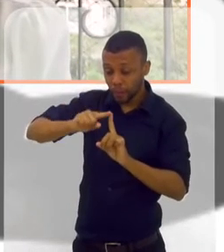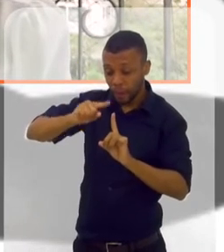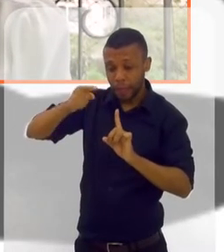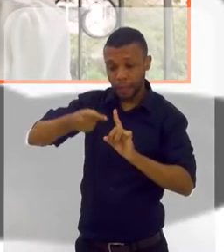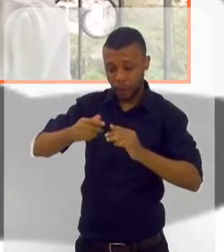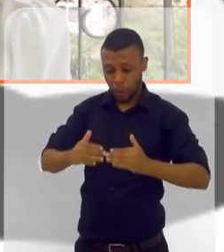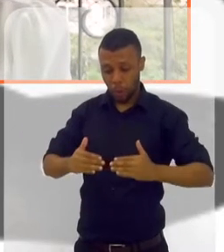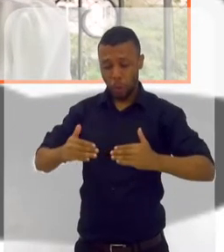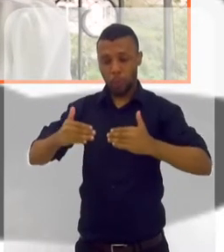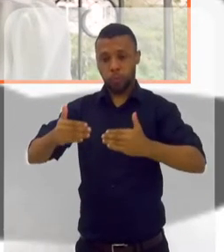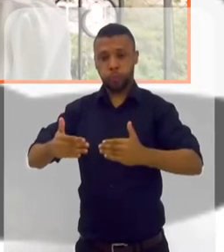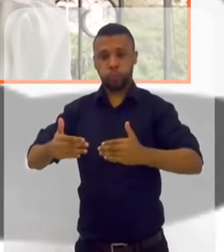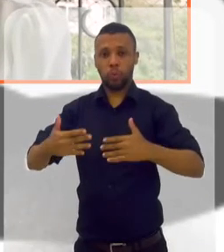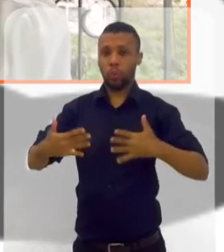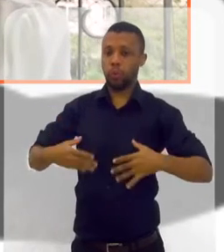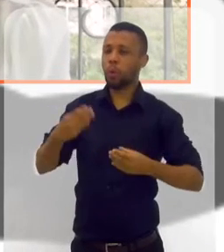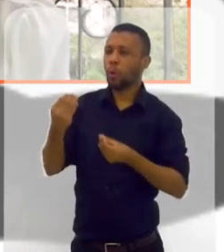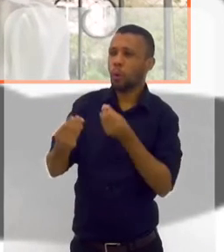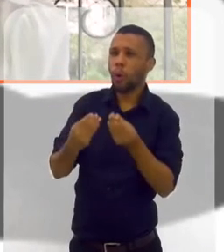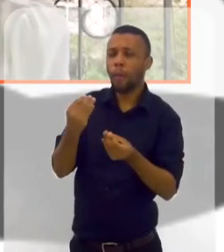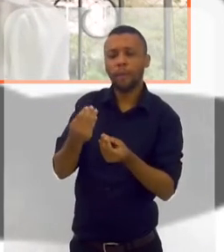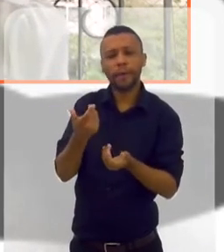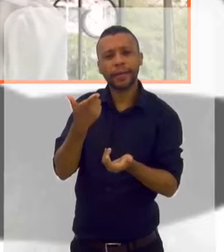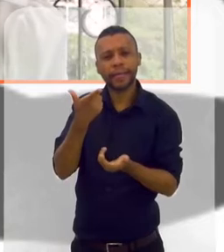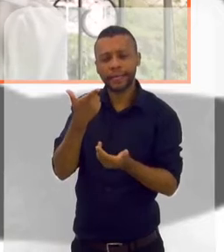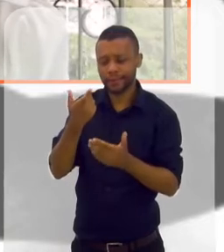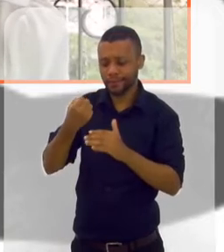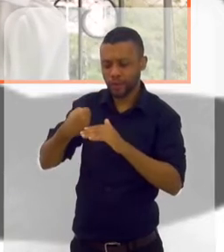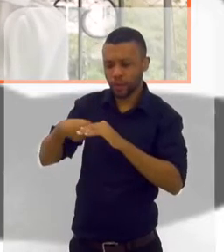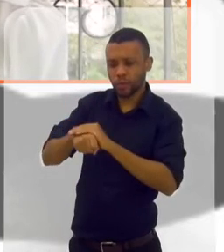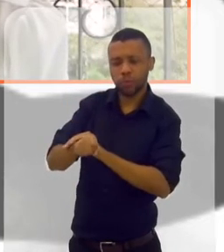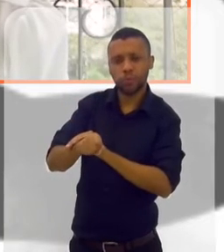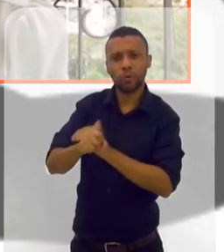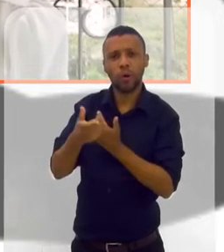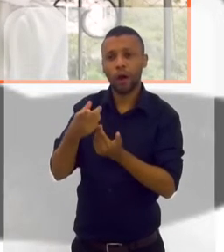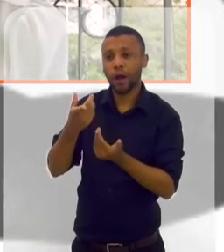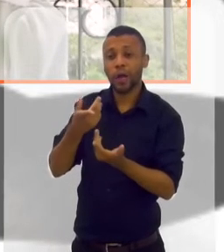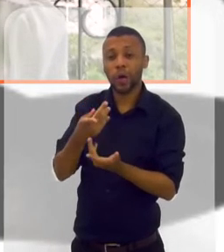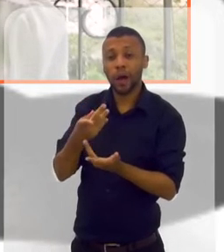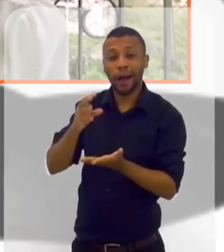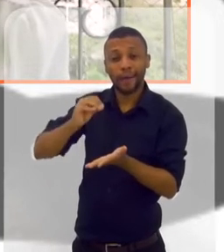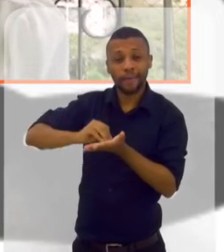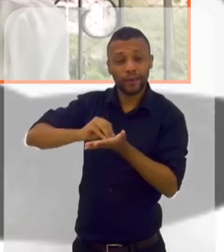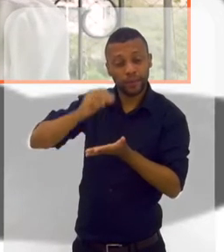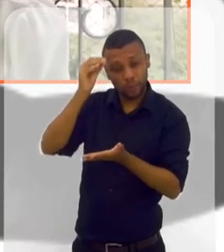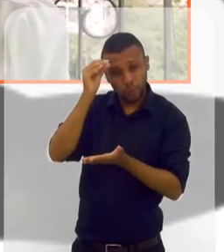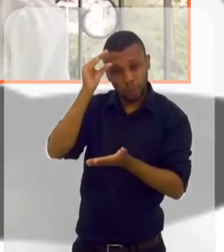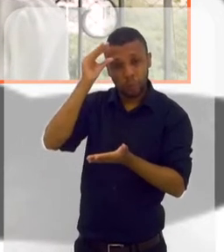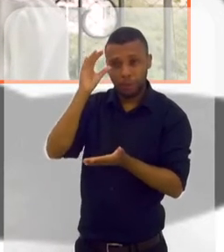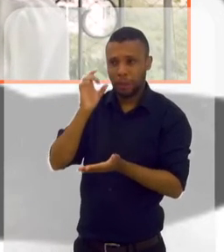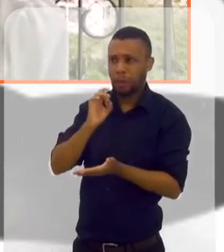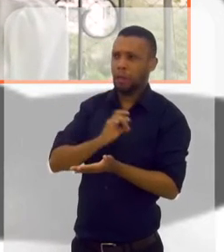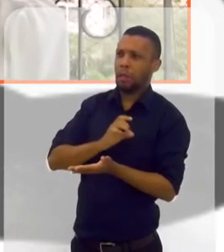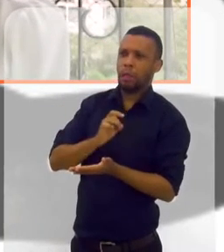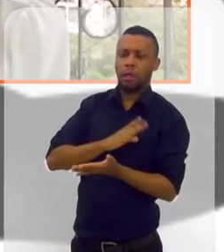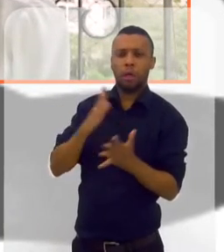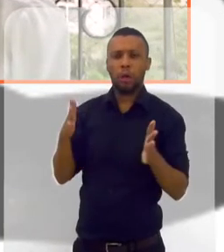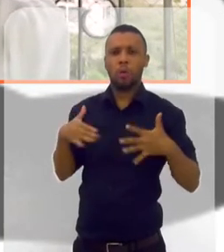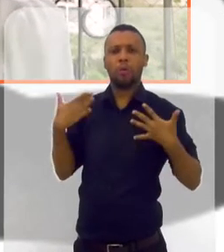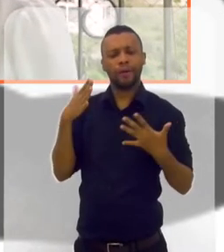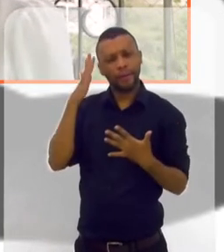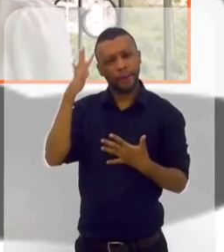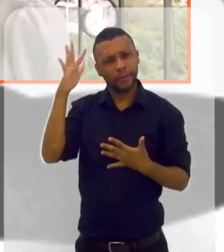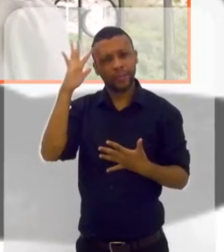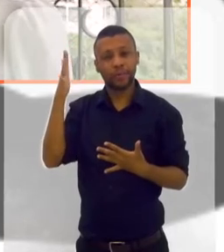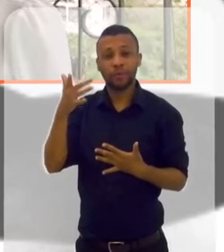nove meses, uma barriga desse tamanho. Como é vai ser? Como é que essa criança vai sair de dentro de mim? O desconhecido é amedrontador. Como que eu vou cuidar? Imagina